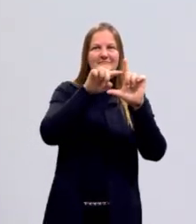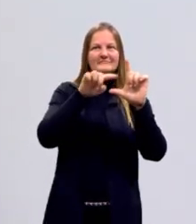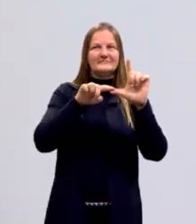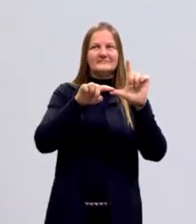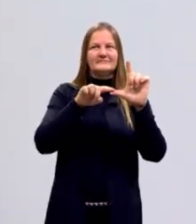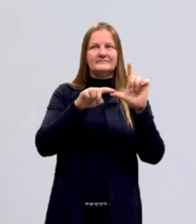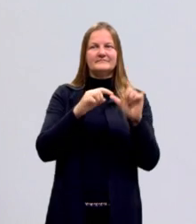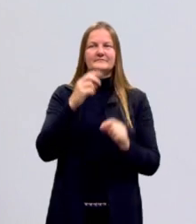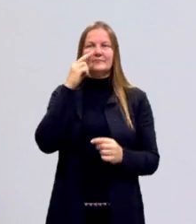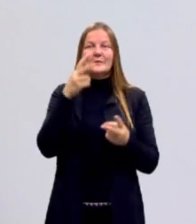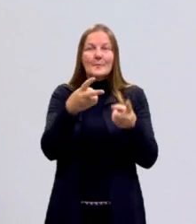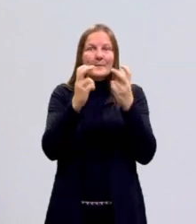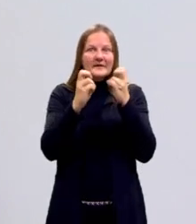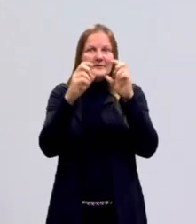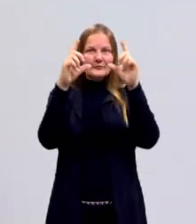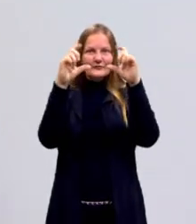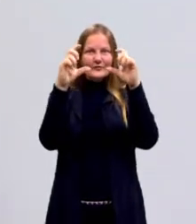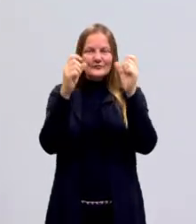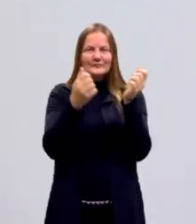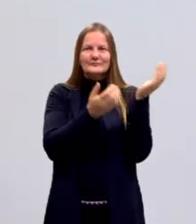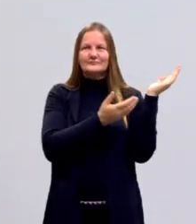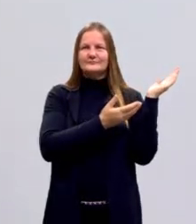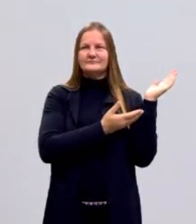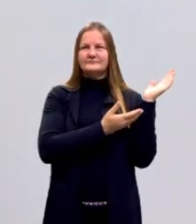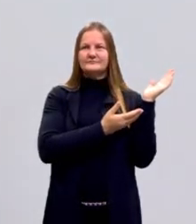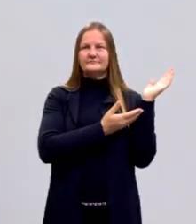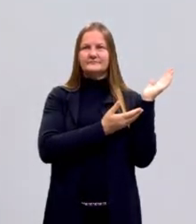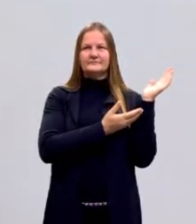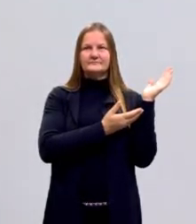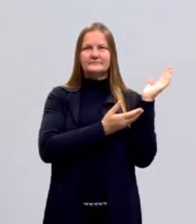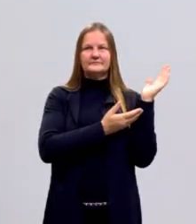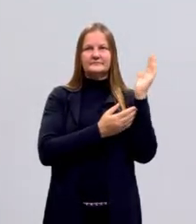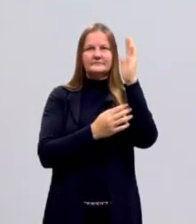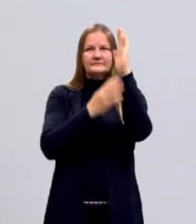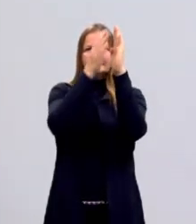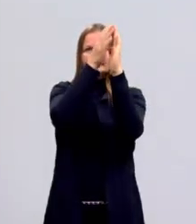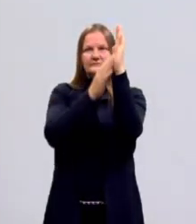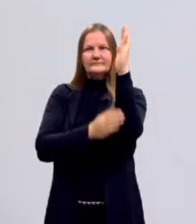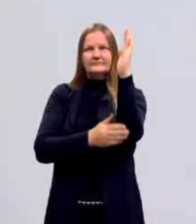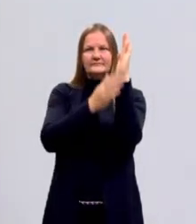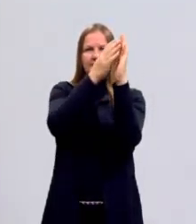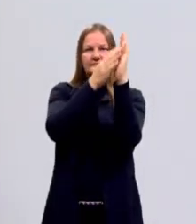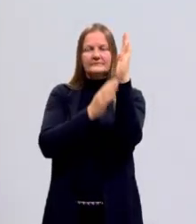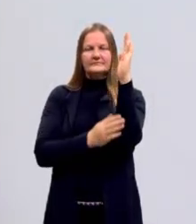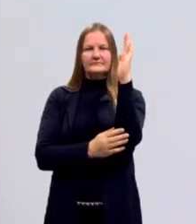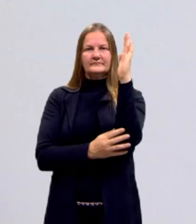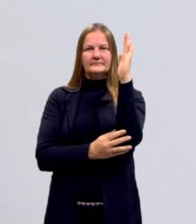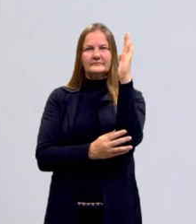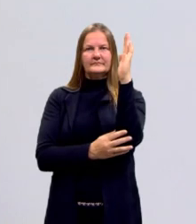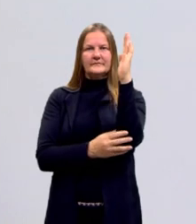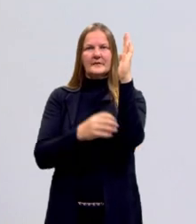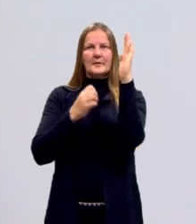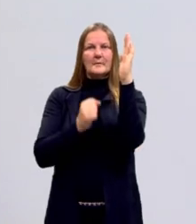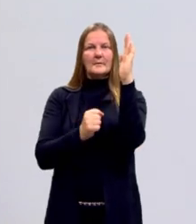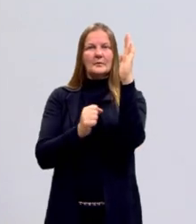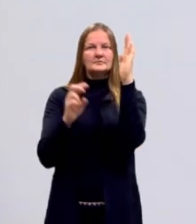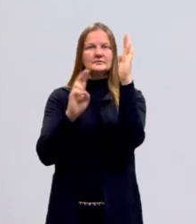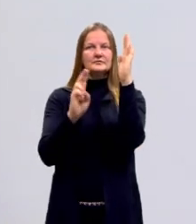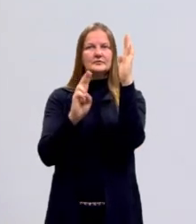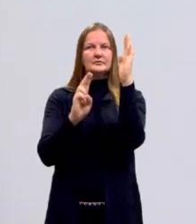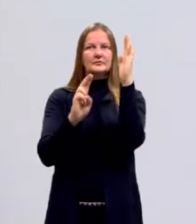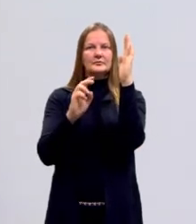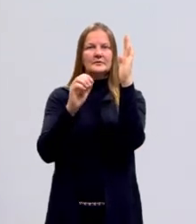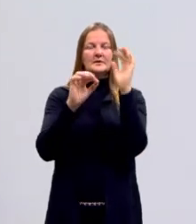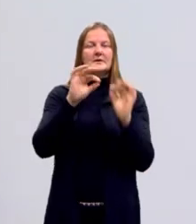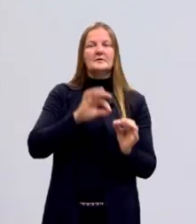Notem aqui que o lado C, este segmento aqui, tá? Ele pode ser chamado ali como